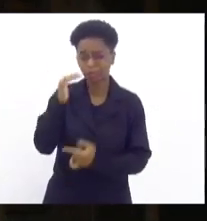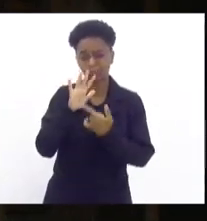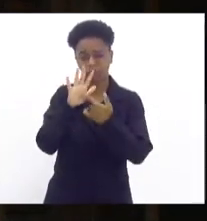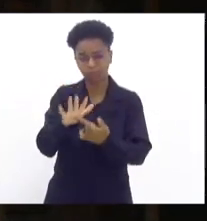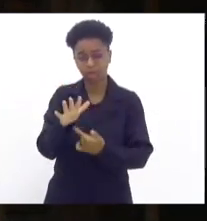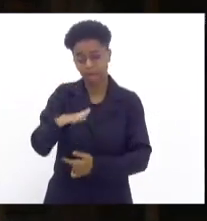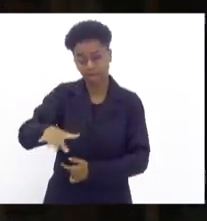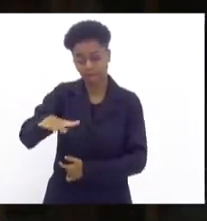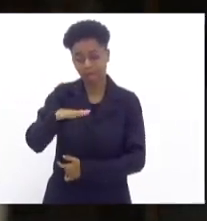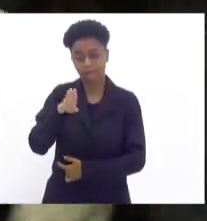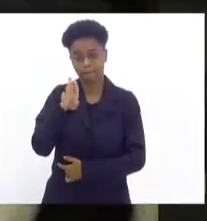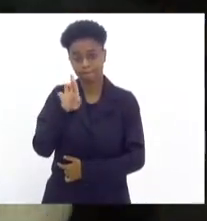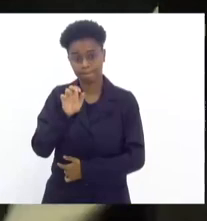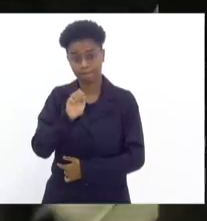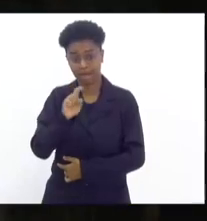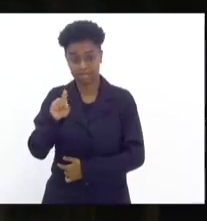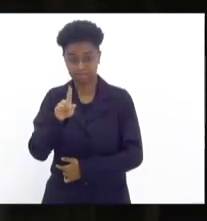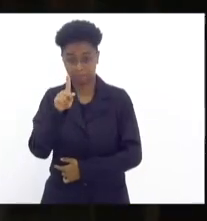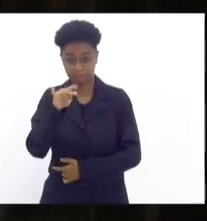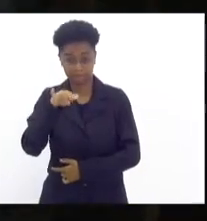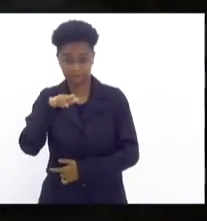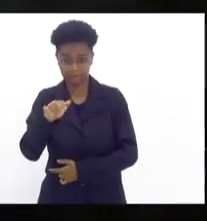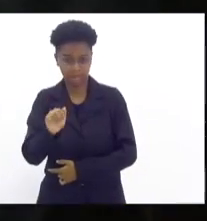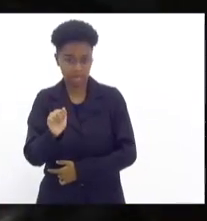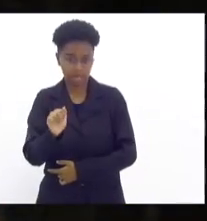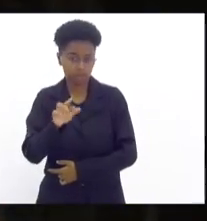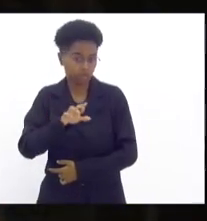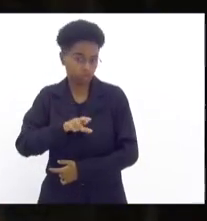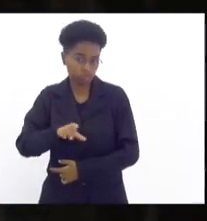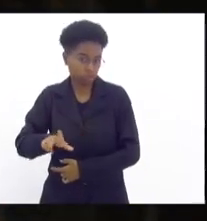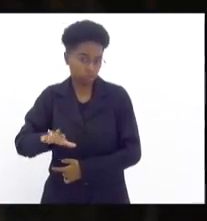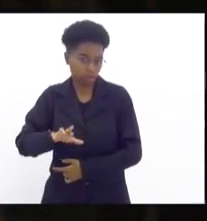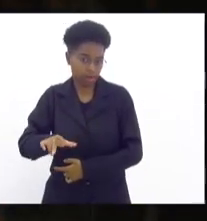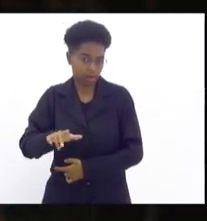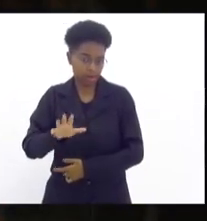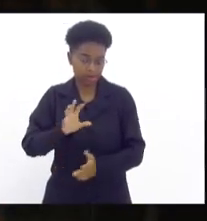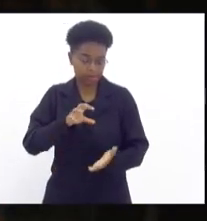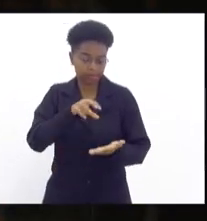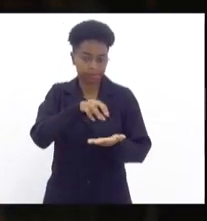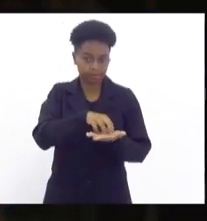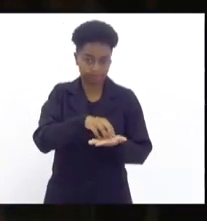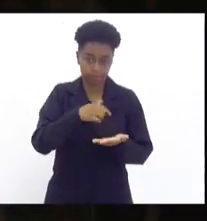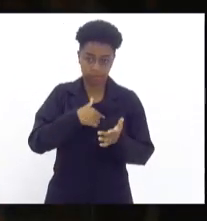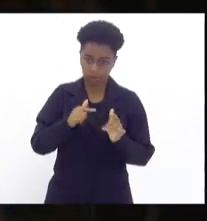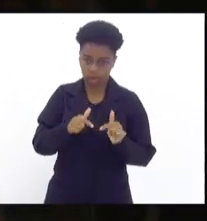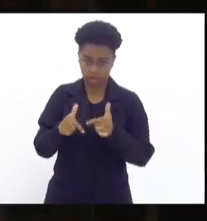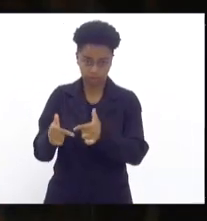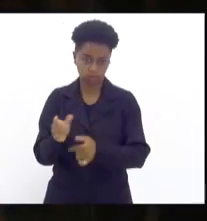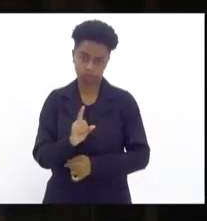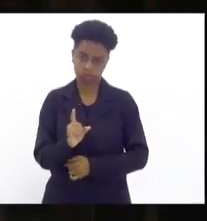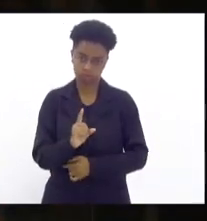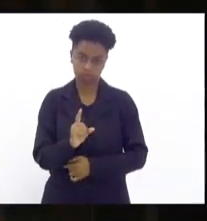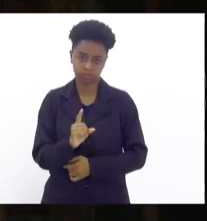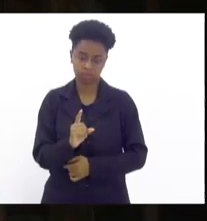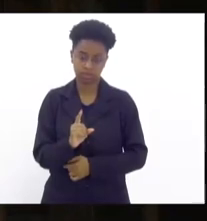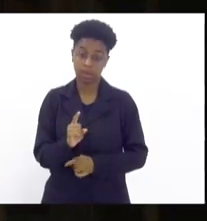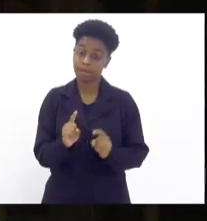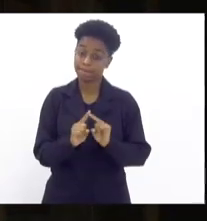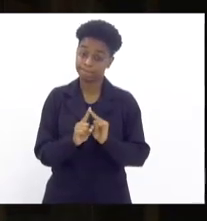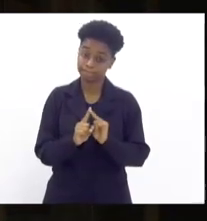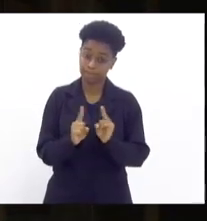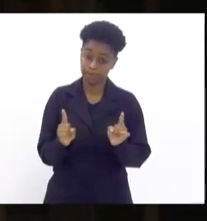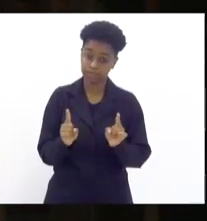Bras de Pina, ela não é uma área pertencente ao departamento onde eu atuo, mas que no